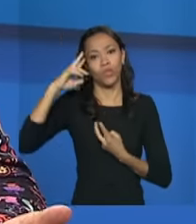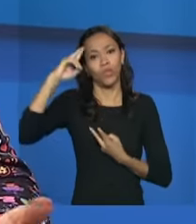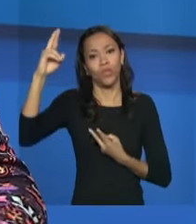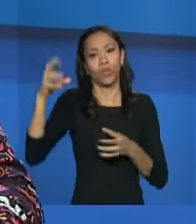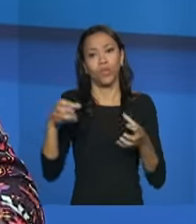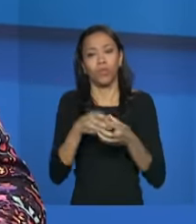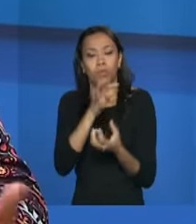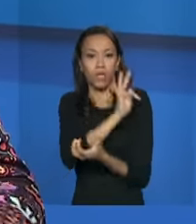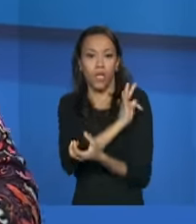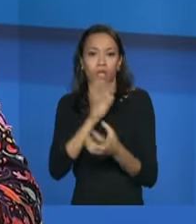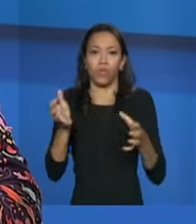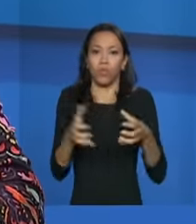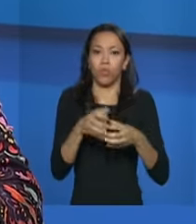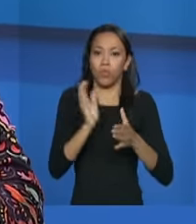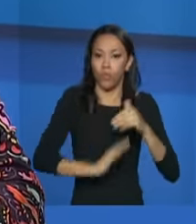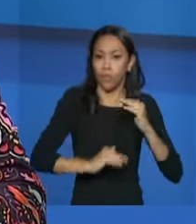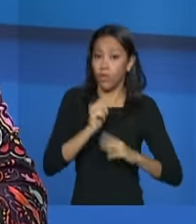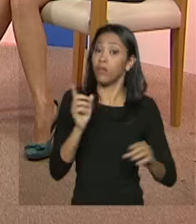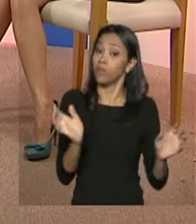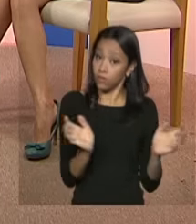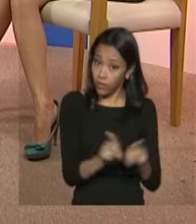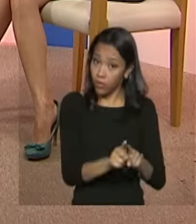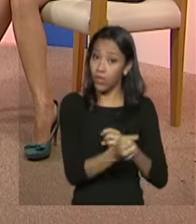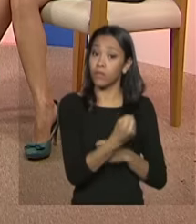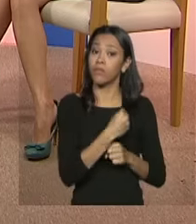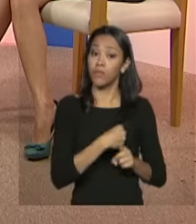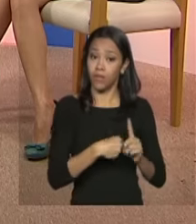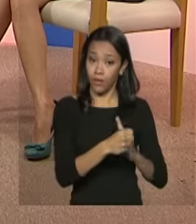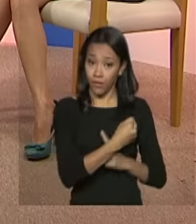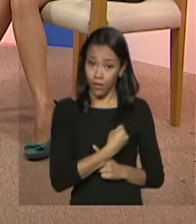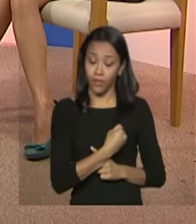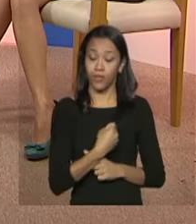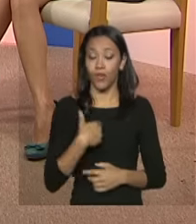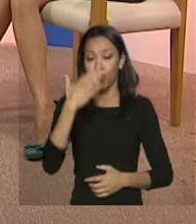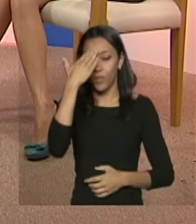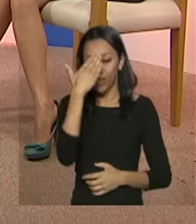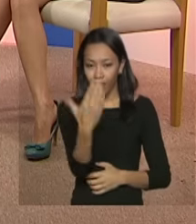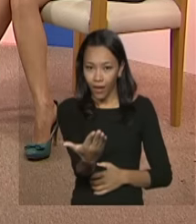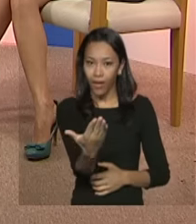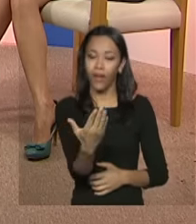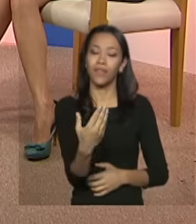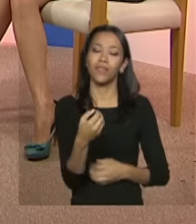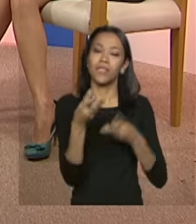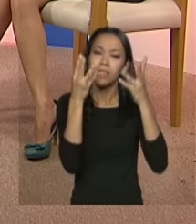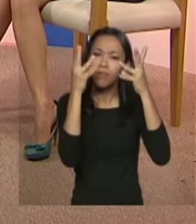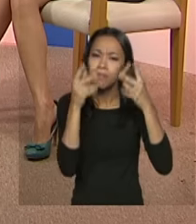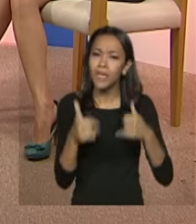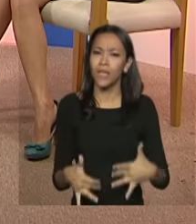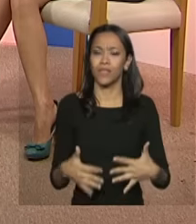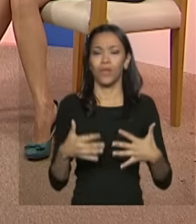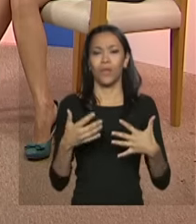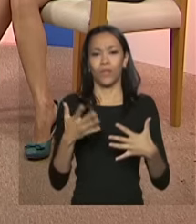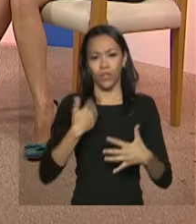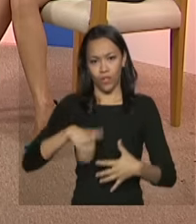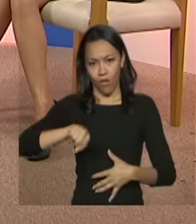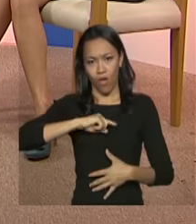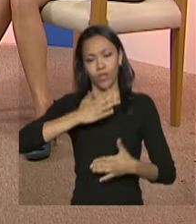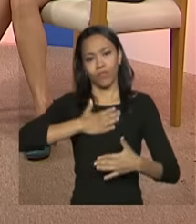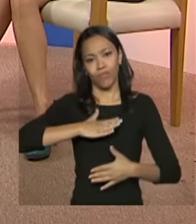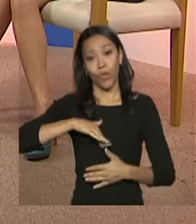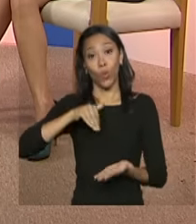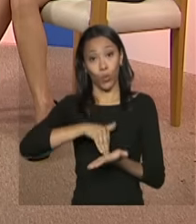das equipes e da sociedade como um todo então obrigada Mariana e Nuzarete pelas explicações nós vamos fazer um último